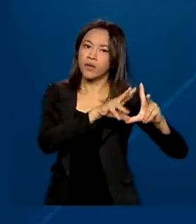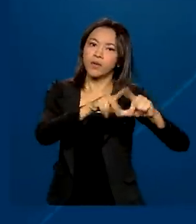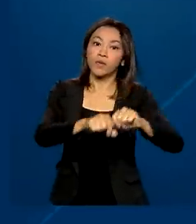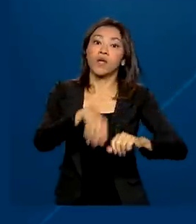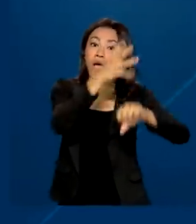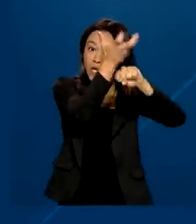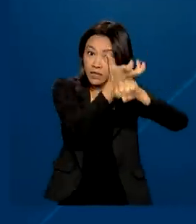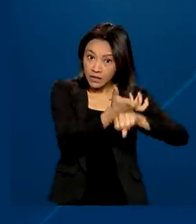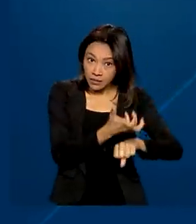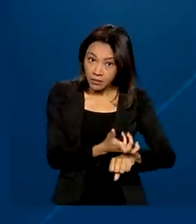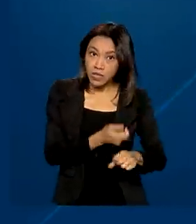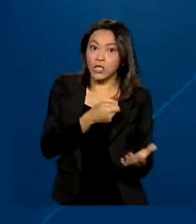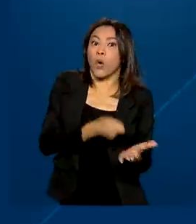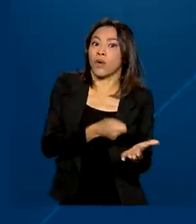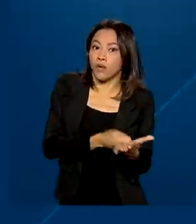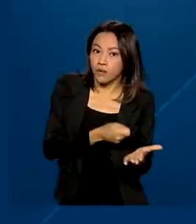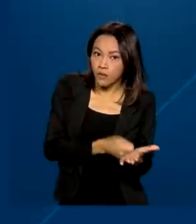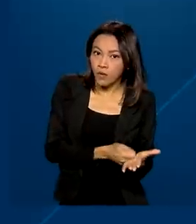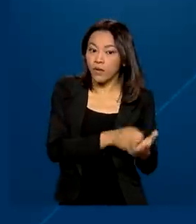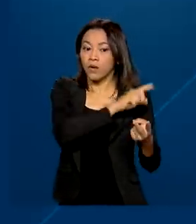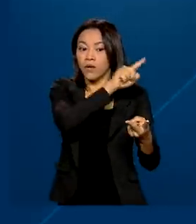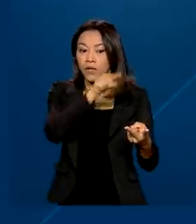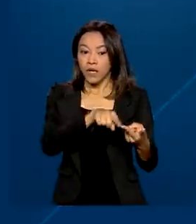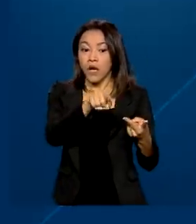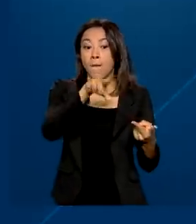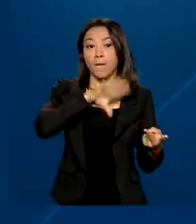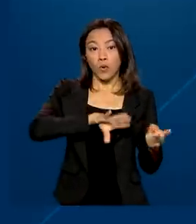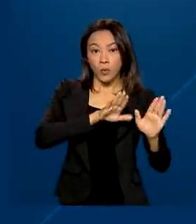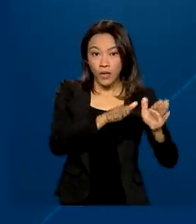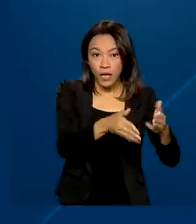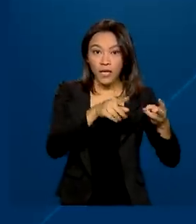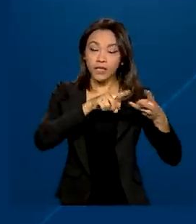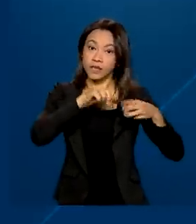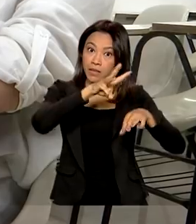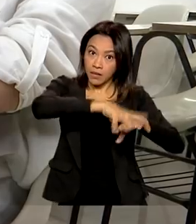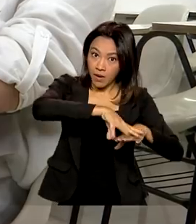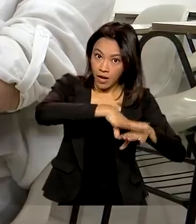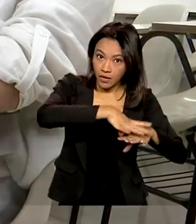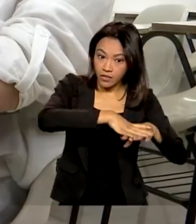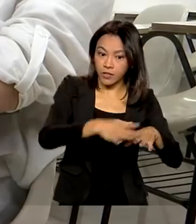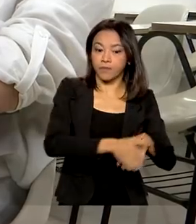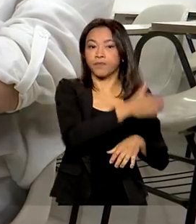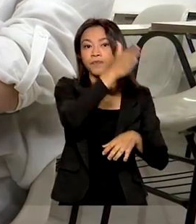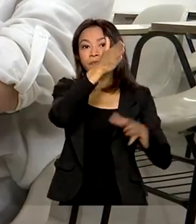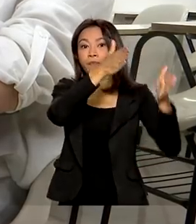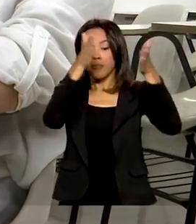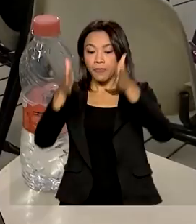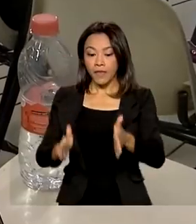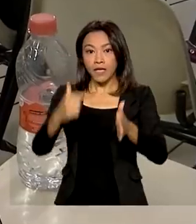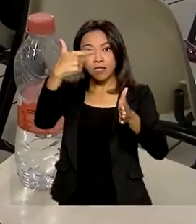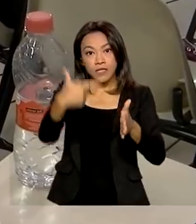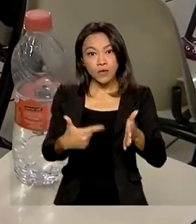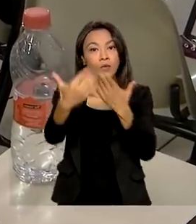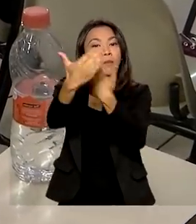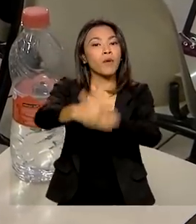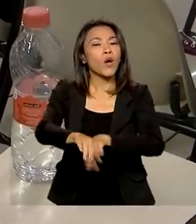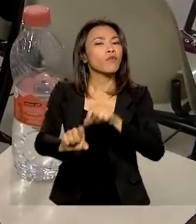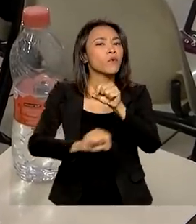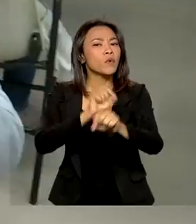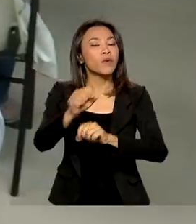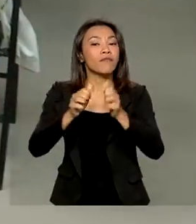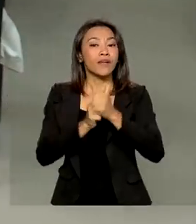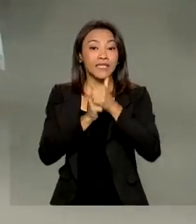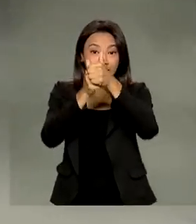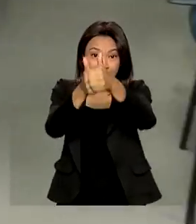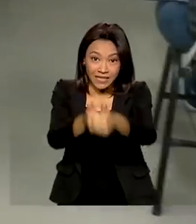as disciplinas obrigatórias, com ênfase para português e matemática. Já a segunda prova será de acordo com o